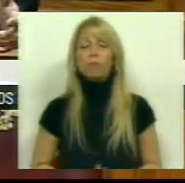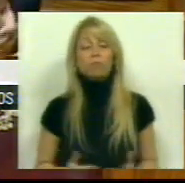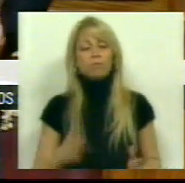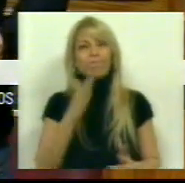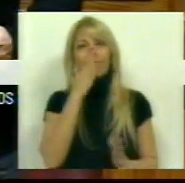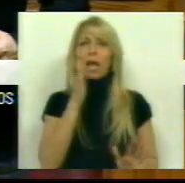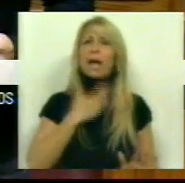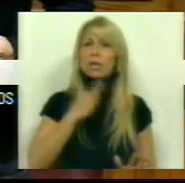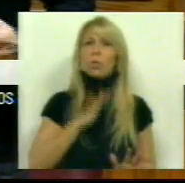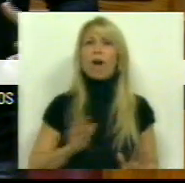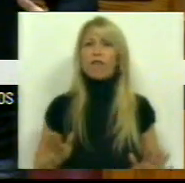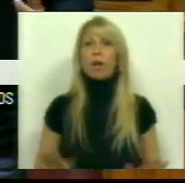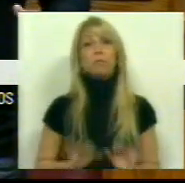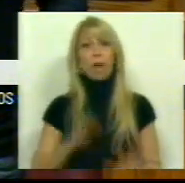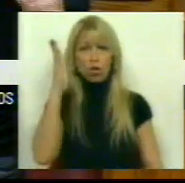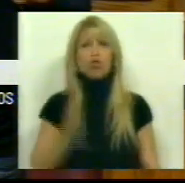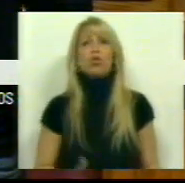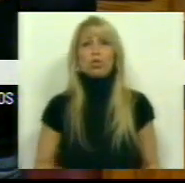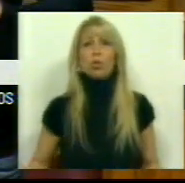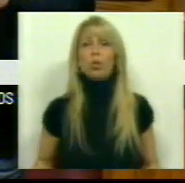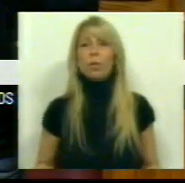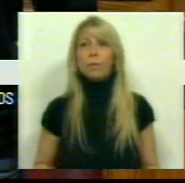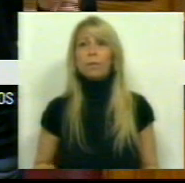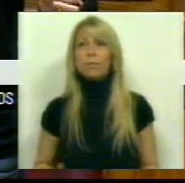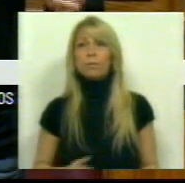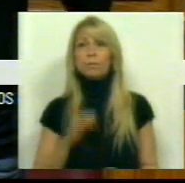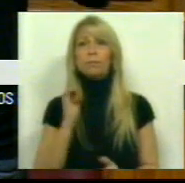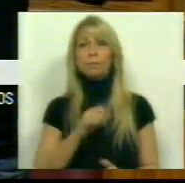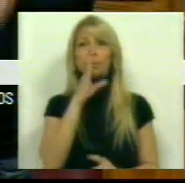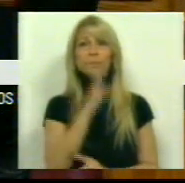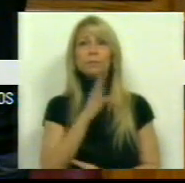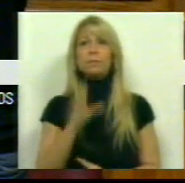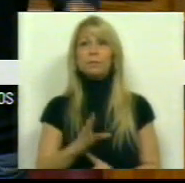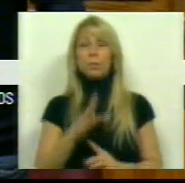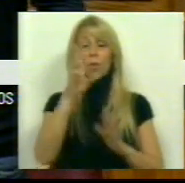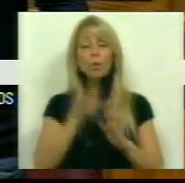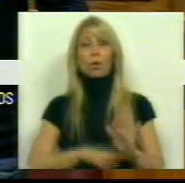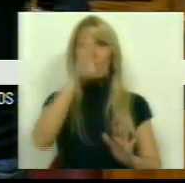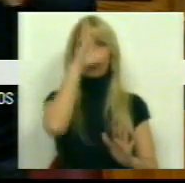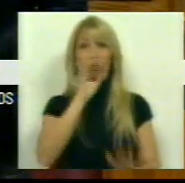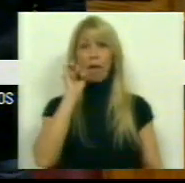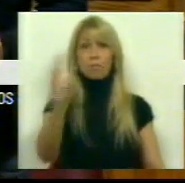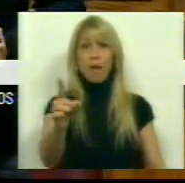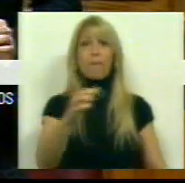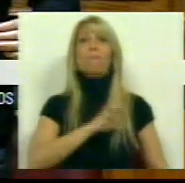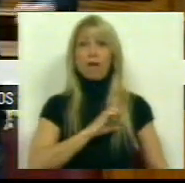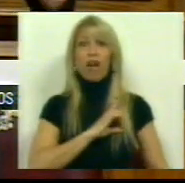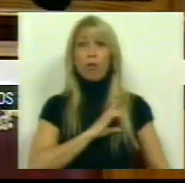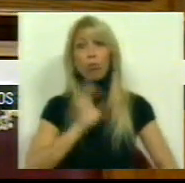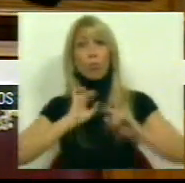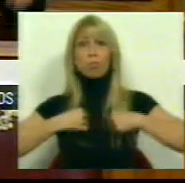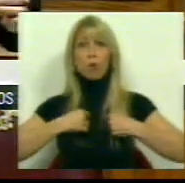razoável como justo. Aliás, aplica o regime que o Estado obriga os privados a si próprio.